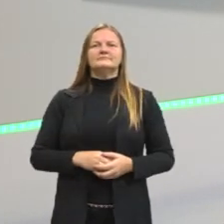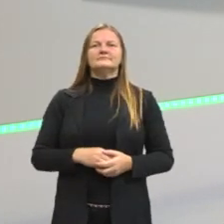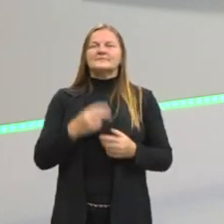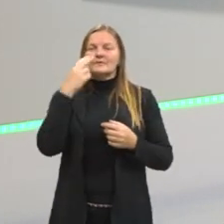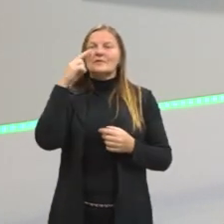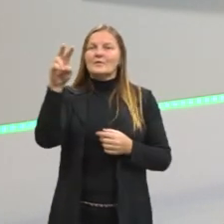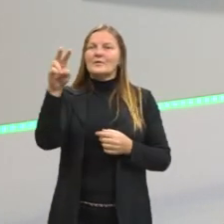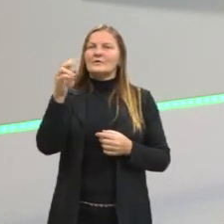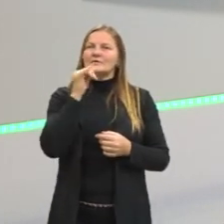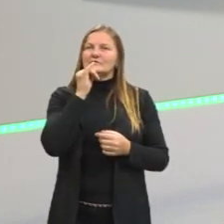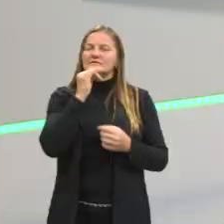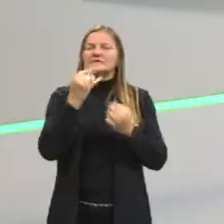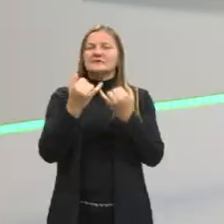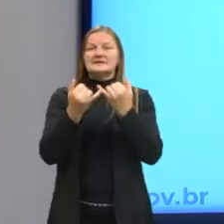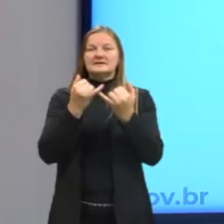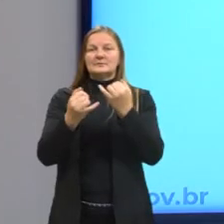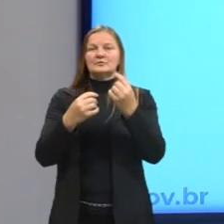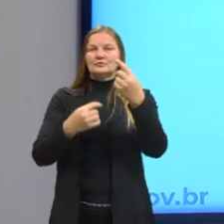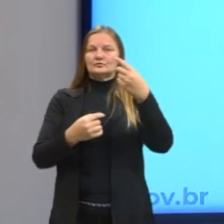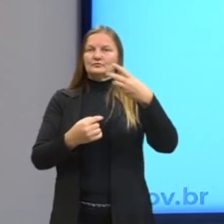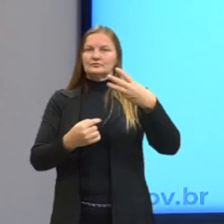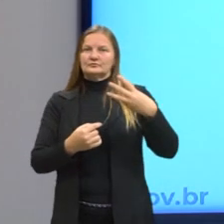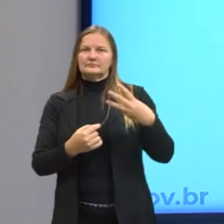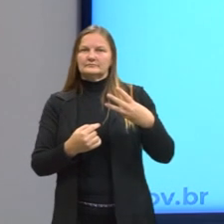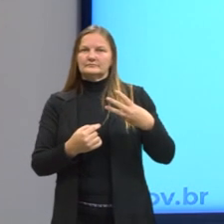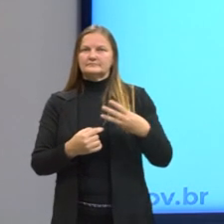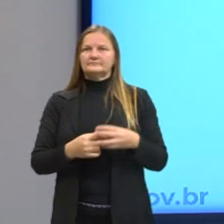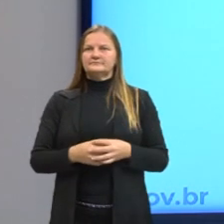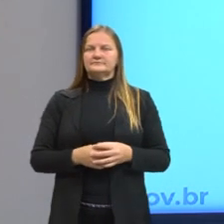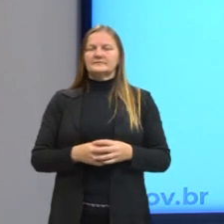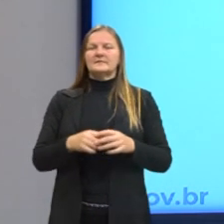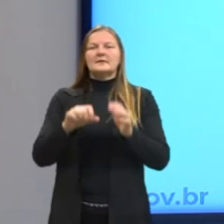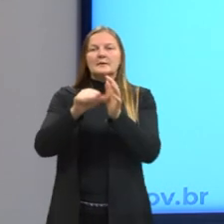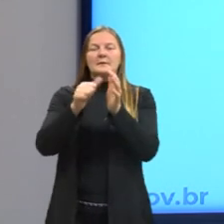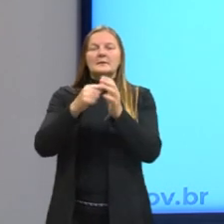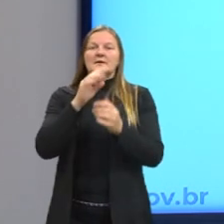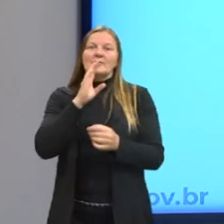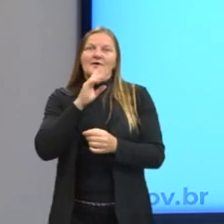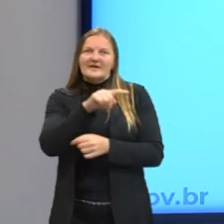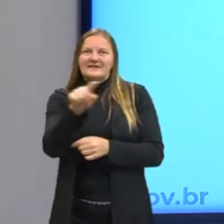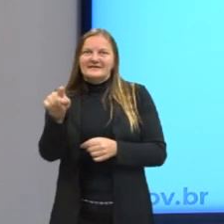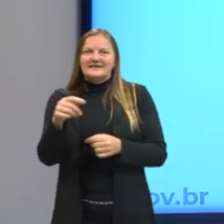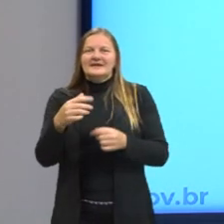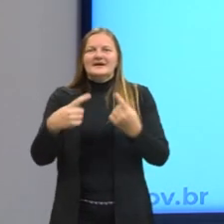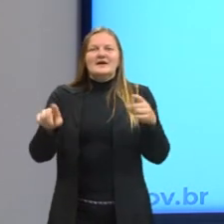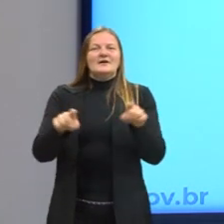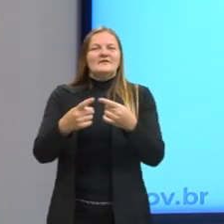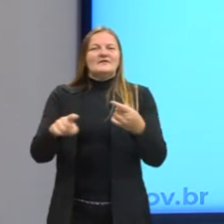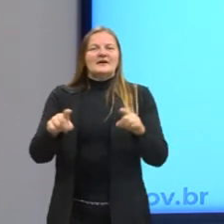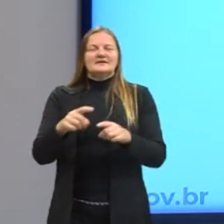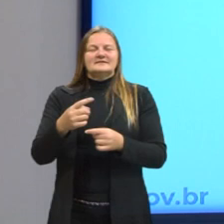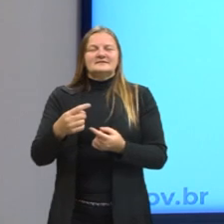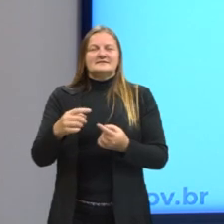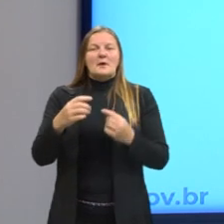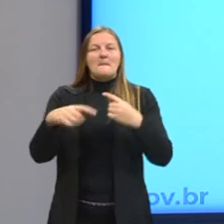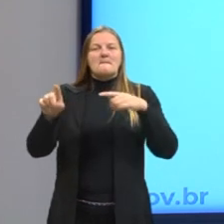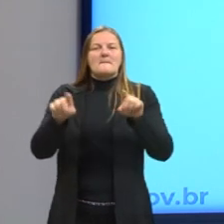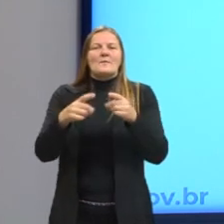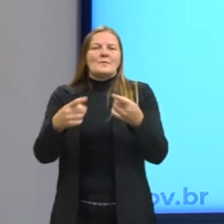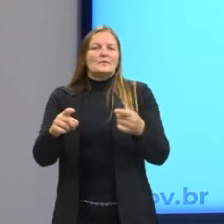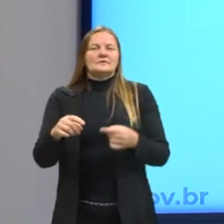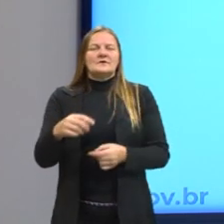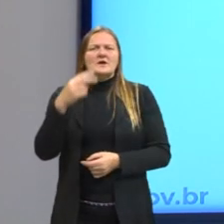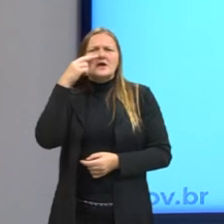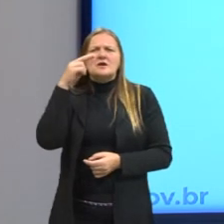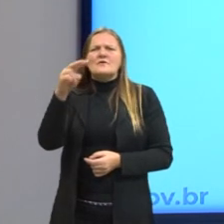ali os nossos três exemplos. O primeiro deles é uma frase conhecidíssima, né? De uma música do Cazuza que diz, eu vi